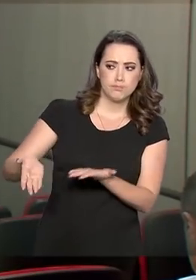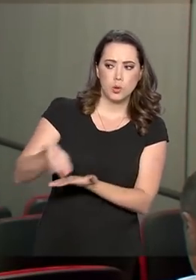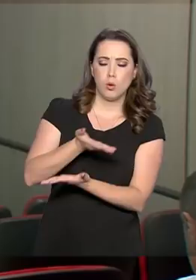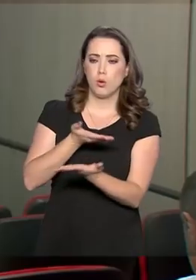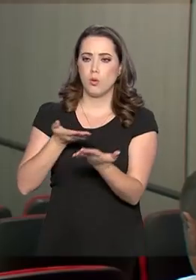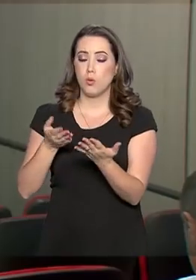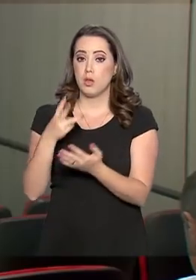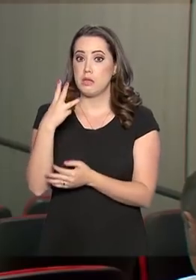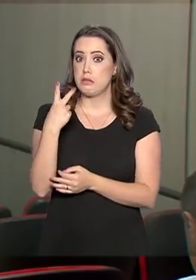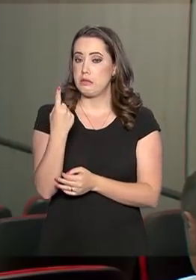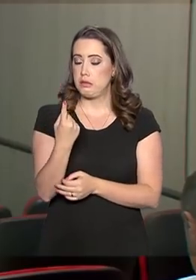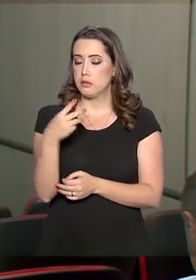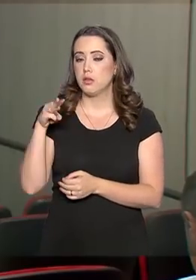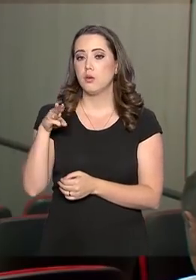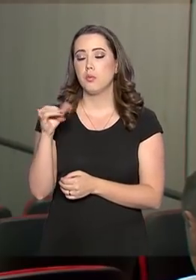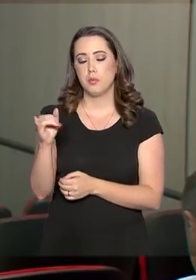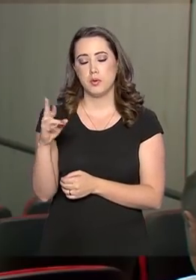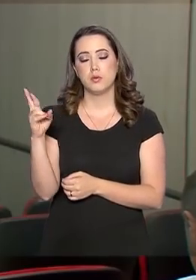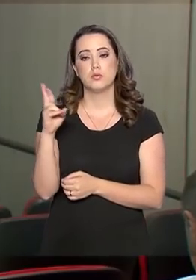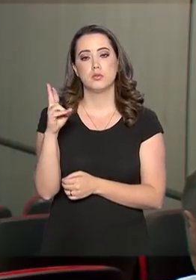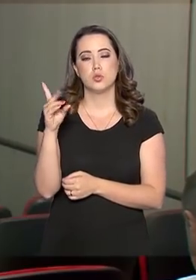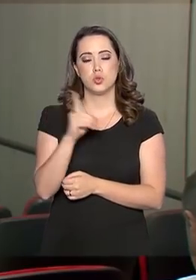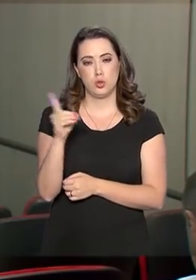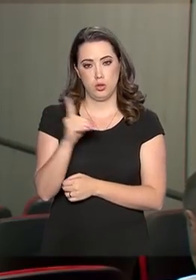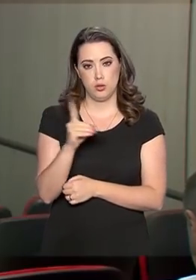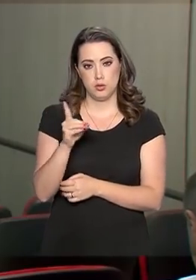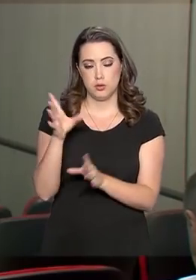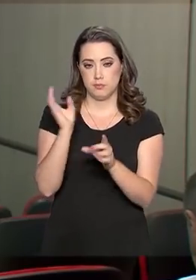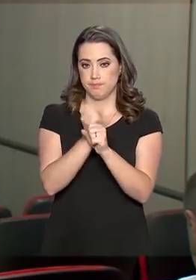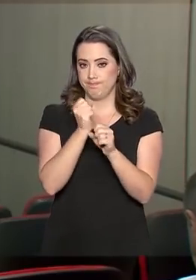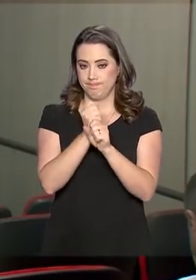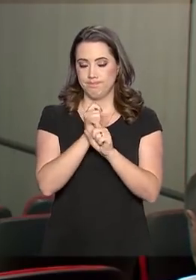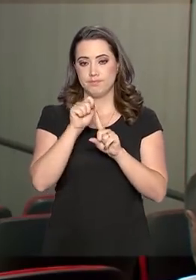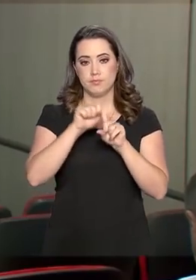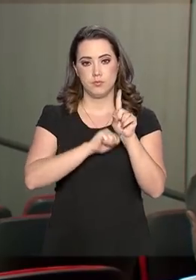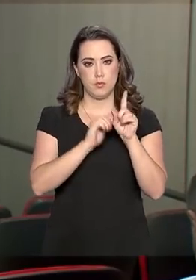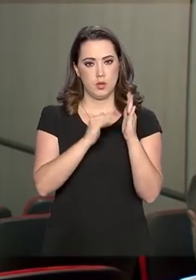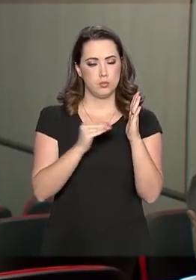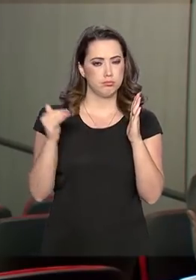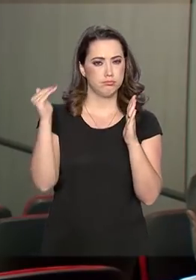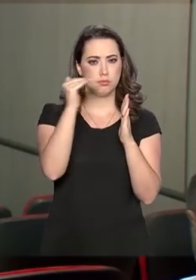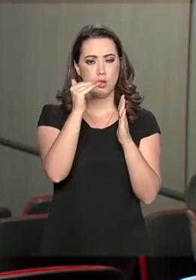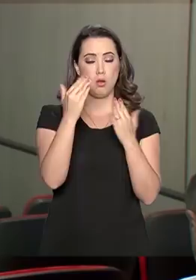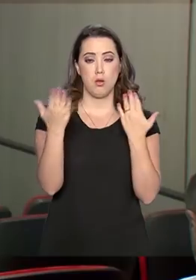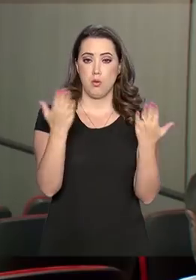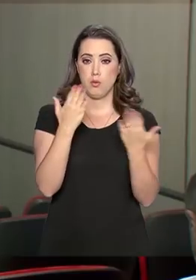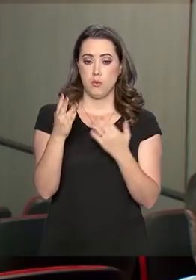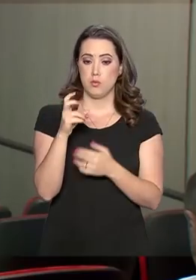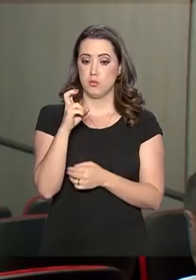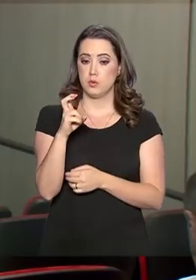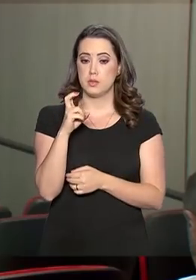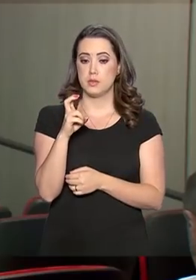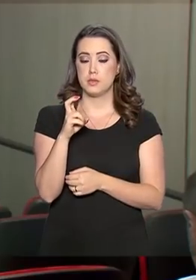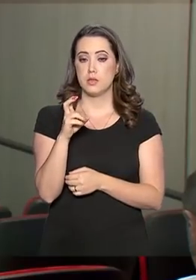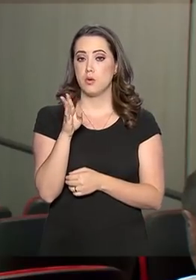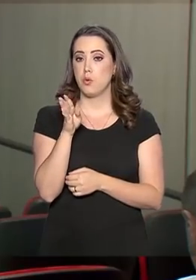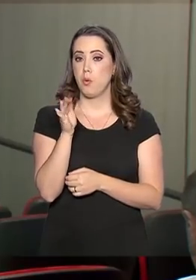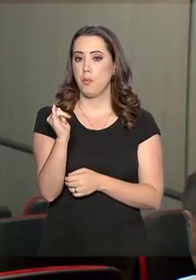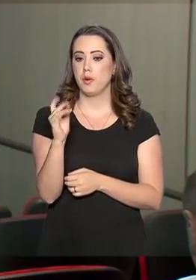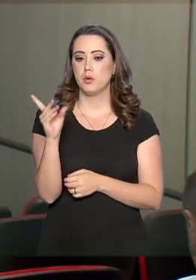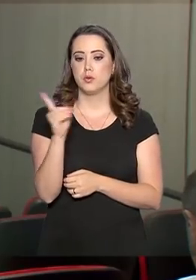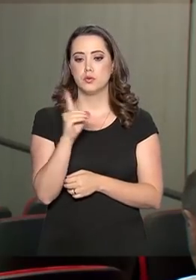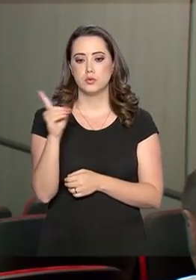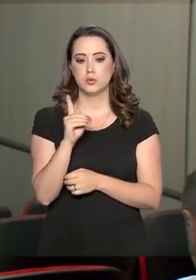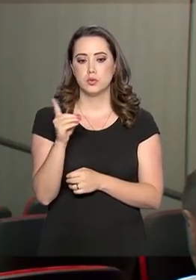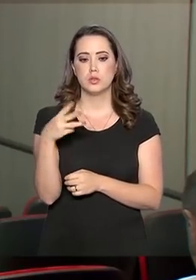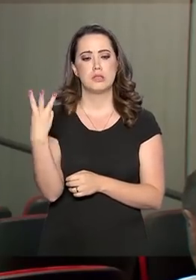aproximadamente 31 bilhões e o saldo comercial desse mês apresentou superávit de quase 5 bilhões de dólares, o terceiro